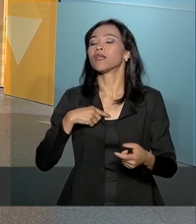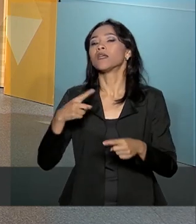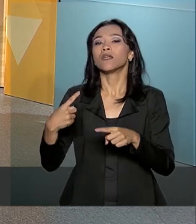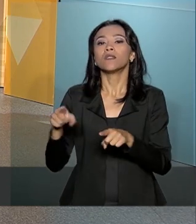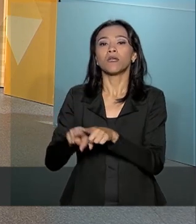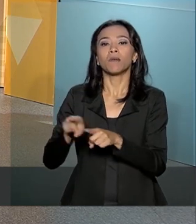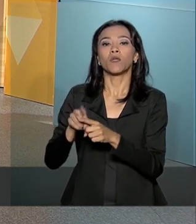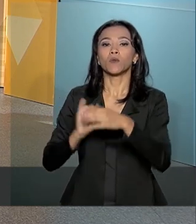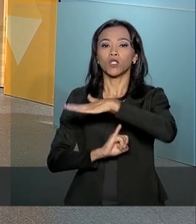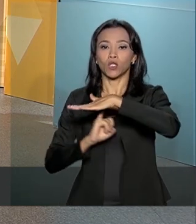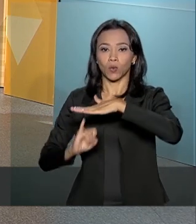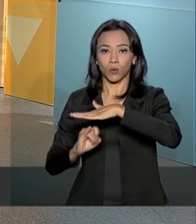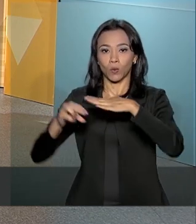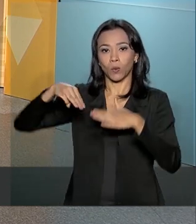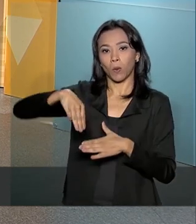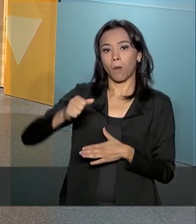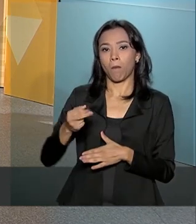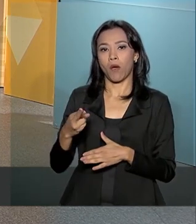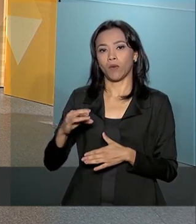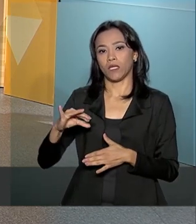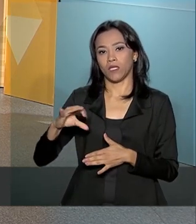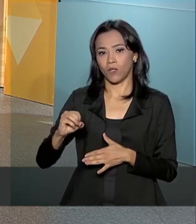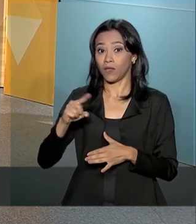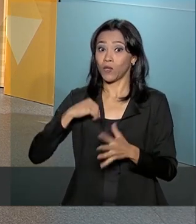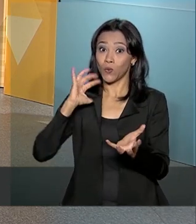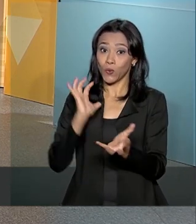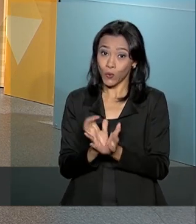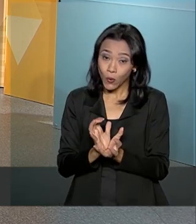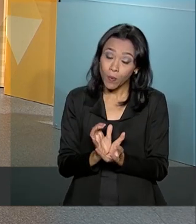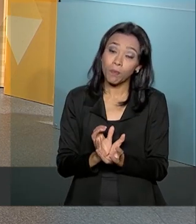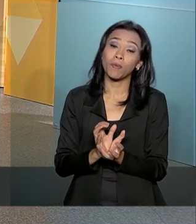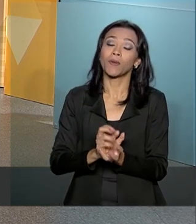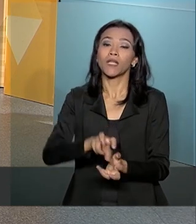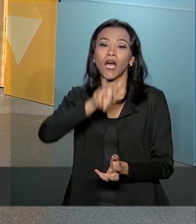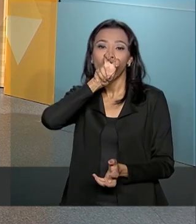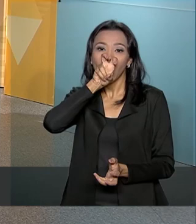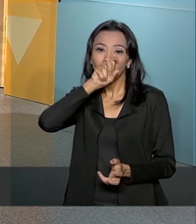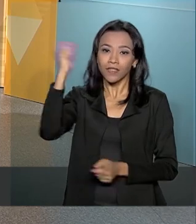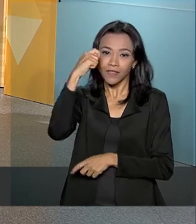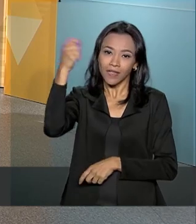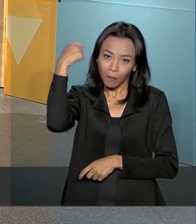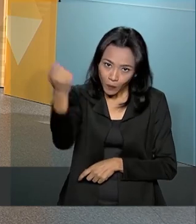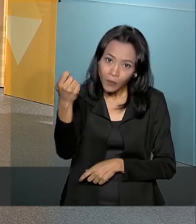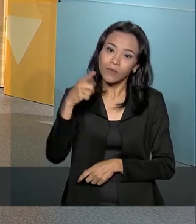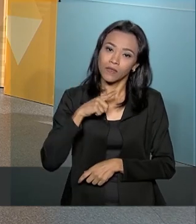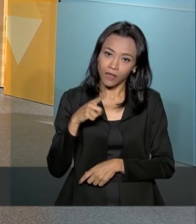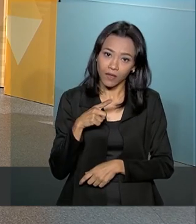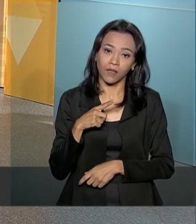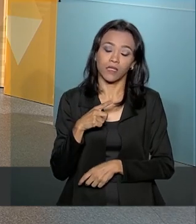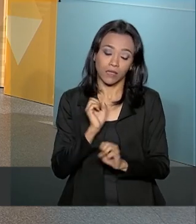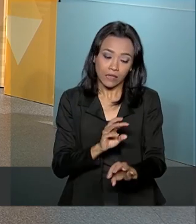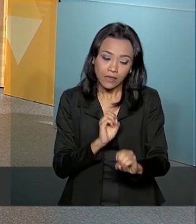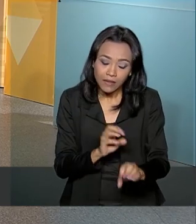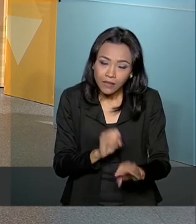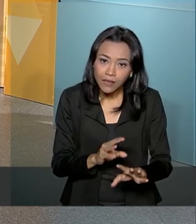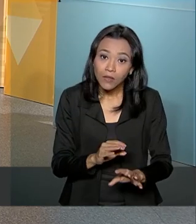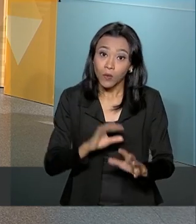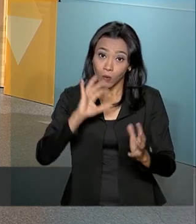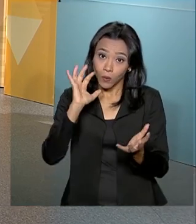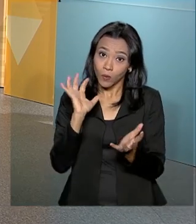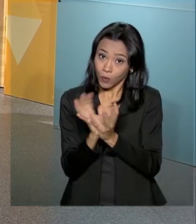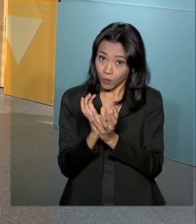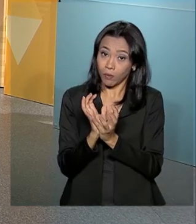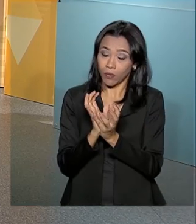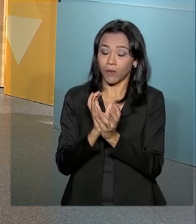de Souza, então a Turma da Mônica está toda lá. Para as crianças, do primeiro ao quinto ano, a Turma da Mônica tem